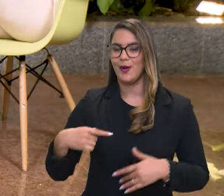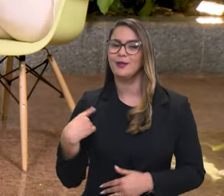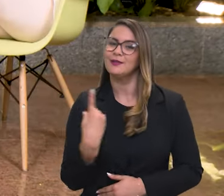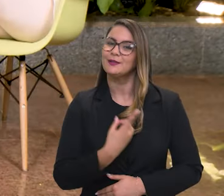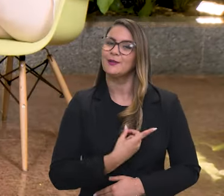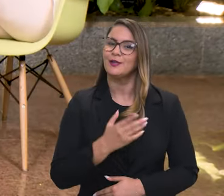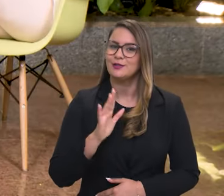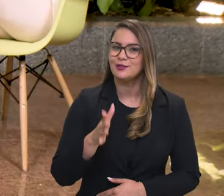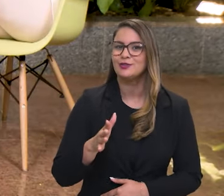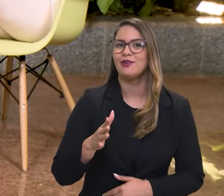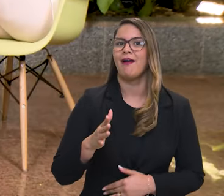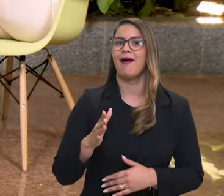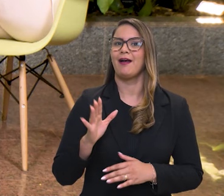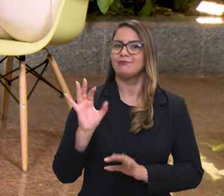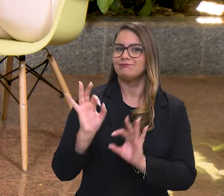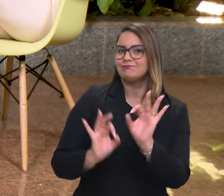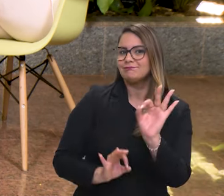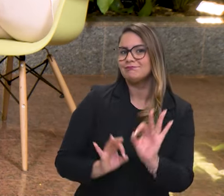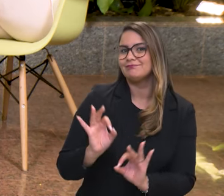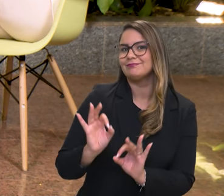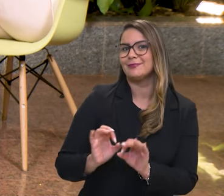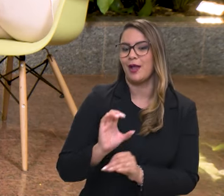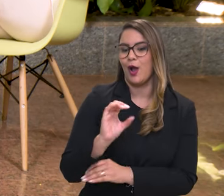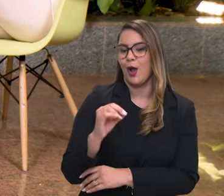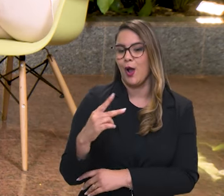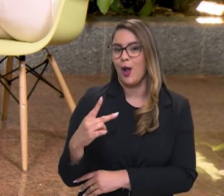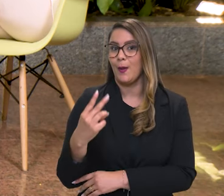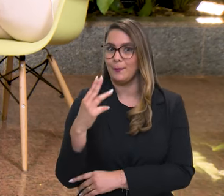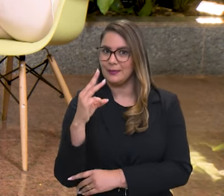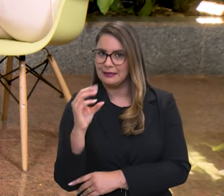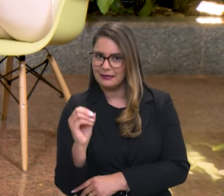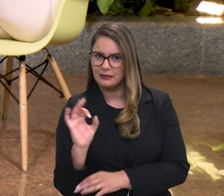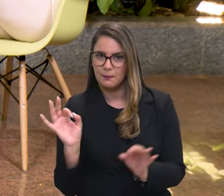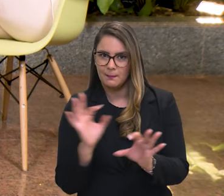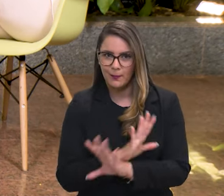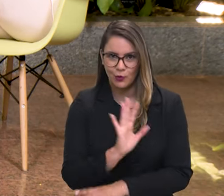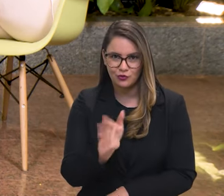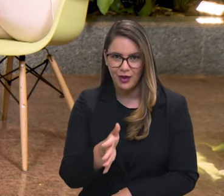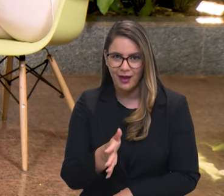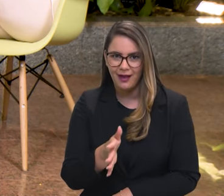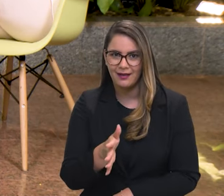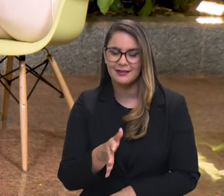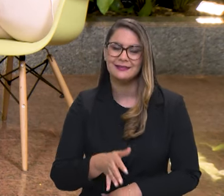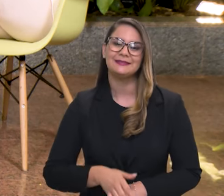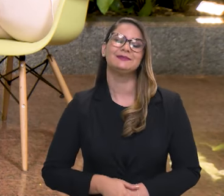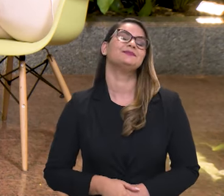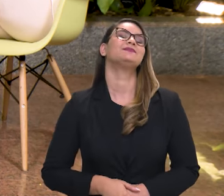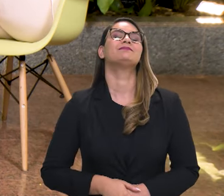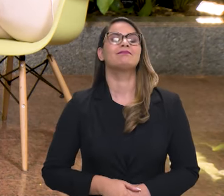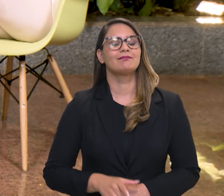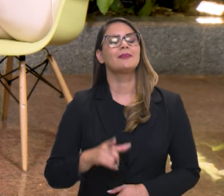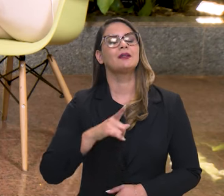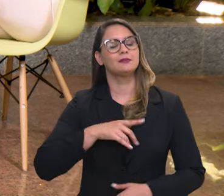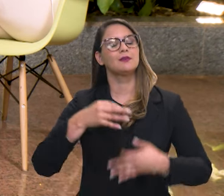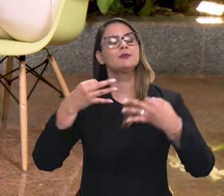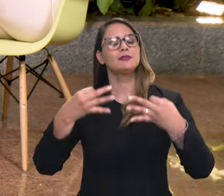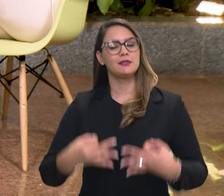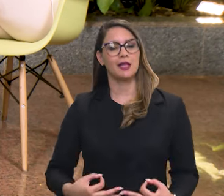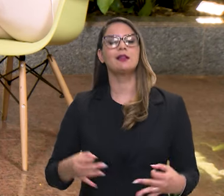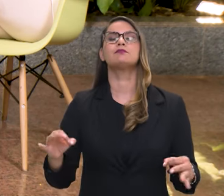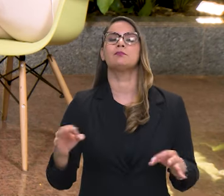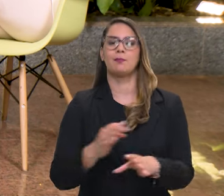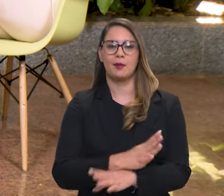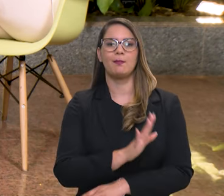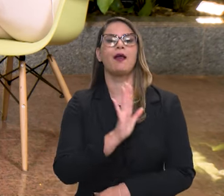evento? A gente já está aí caminhando para a COP30. Estamos preparados? Eu não tenho dúvida